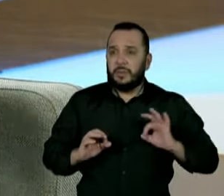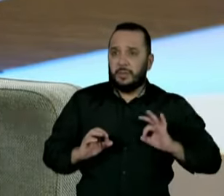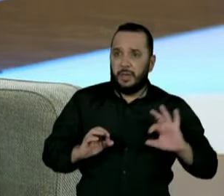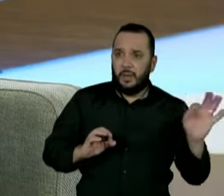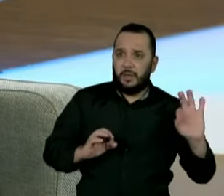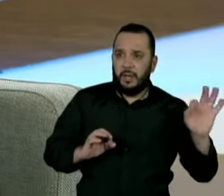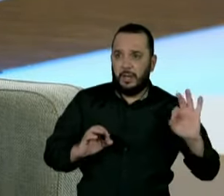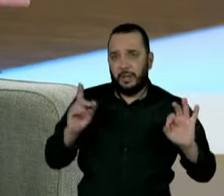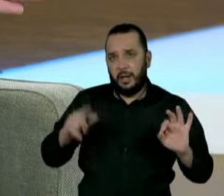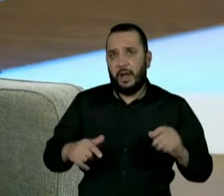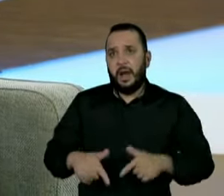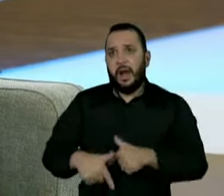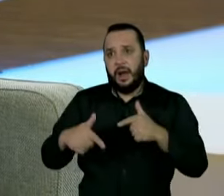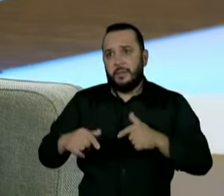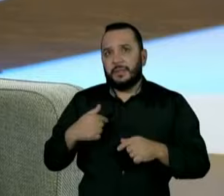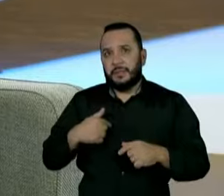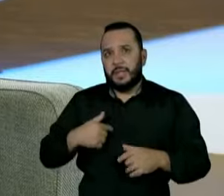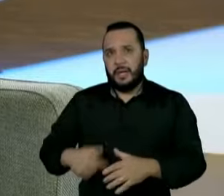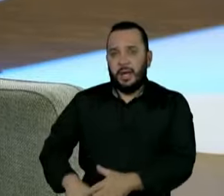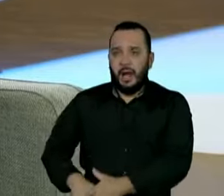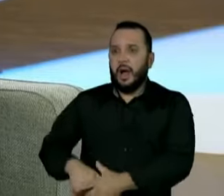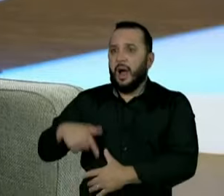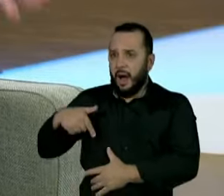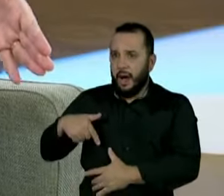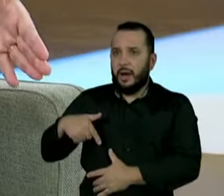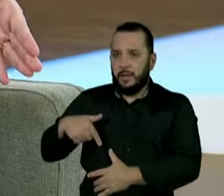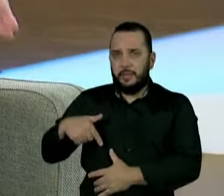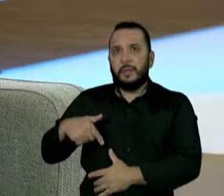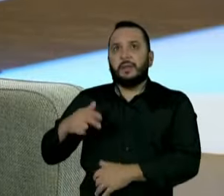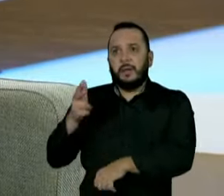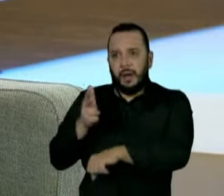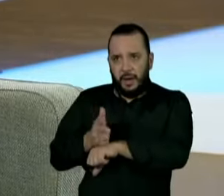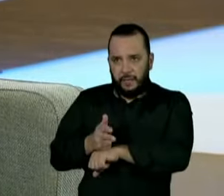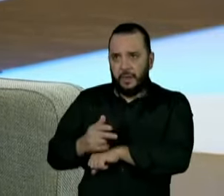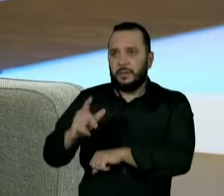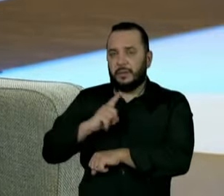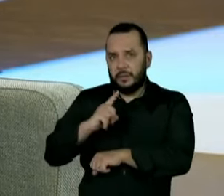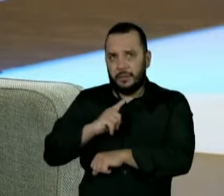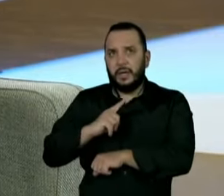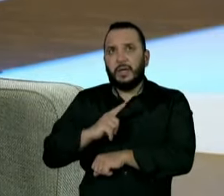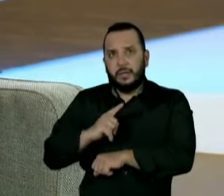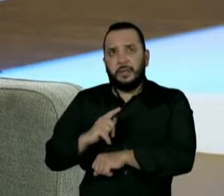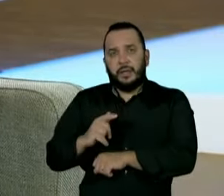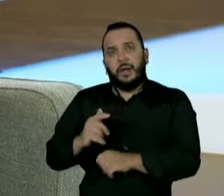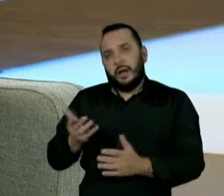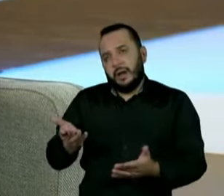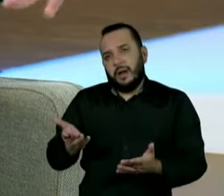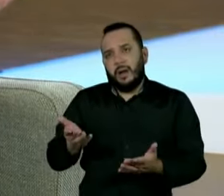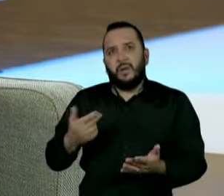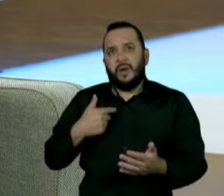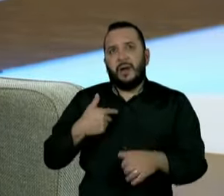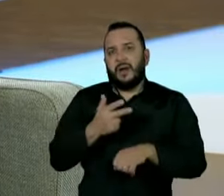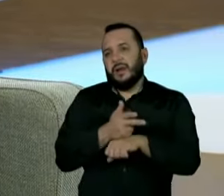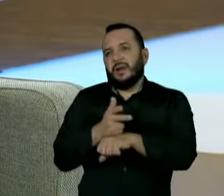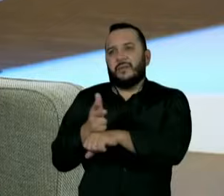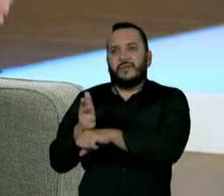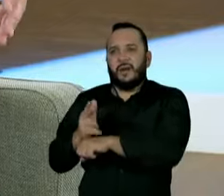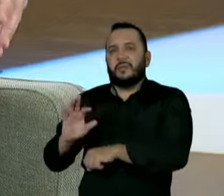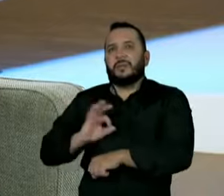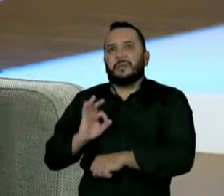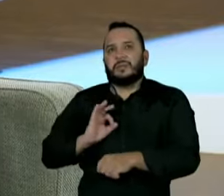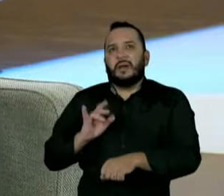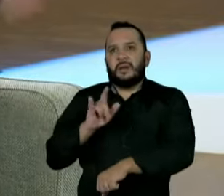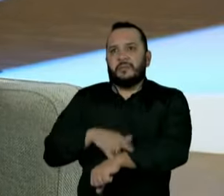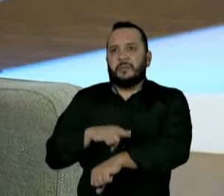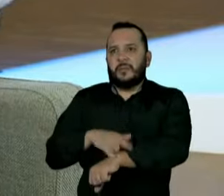armas. Então, se ele estiver acionado para qualquer ação, vai ser gravado, os carros podem ter gravação. Agora, gravar a policial militar